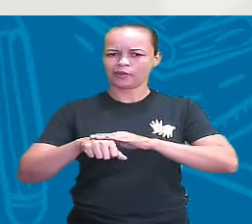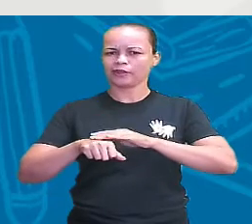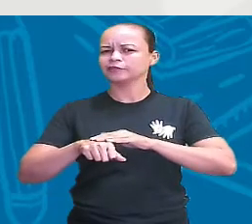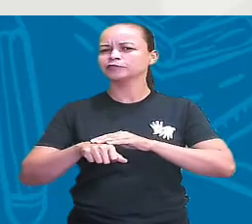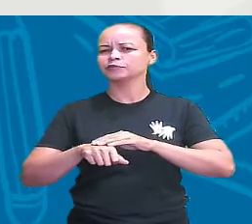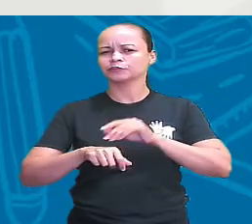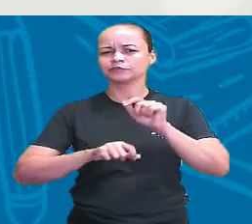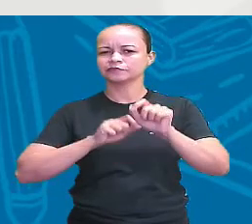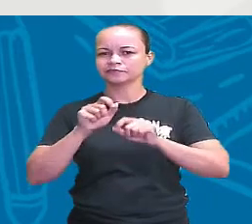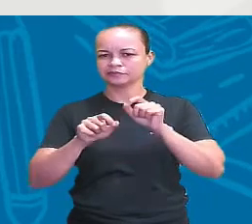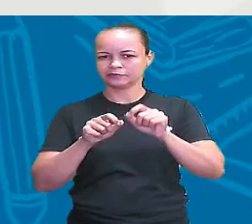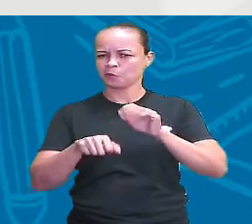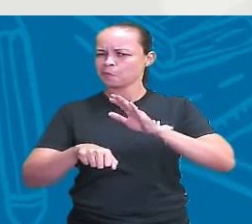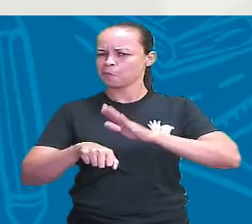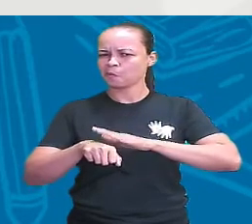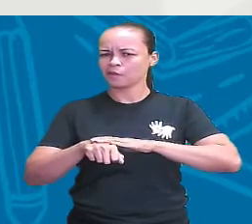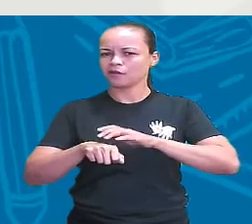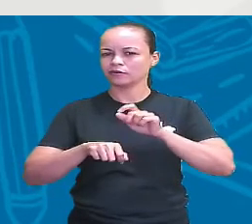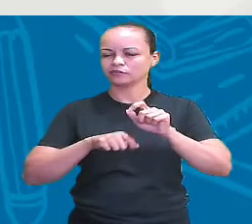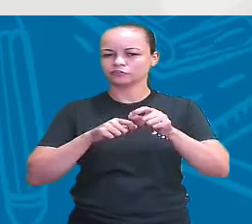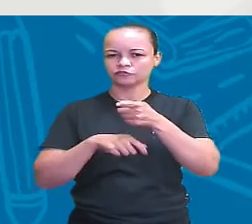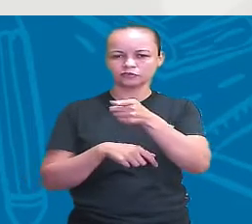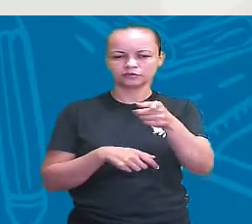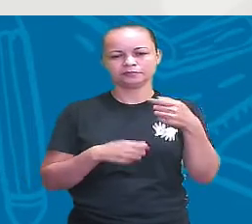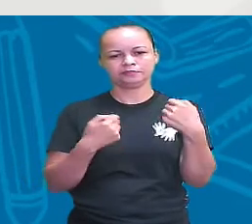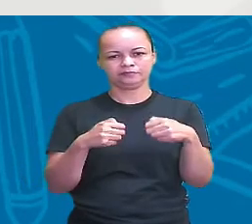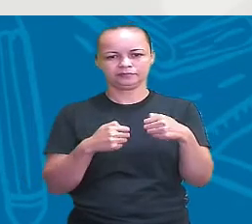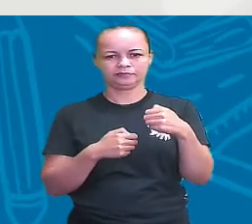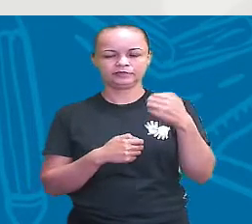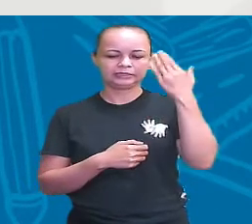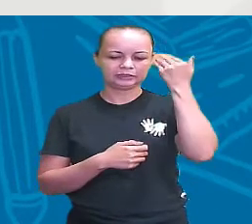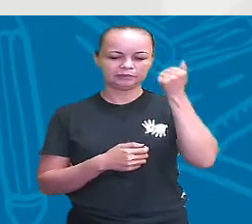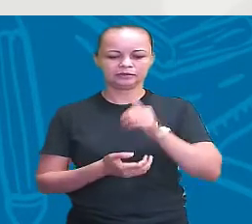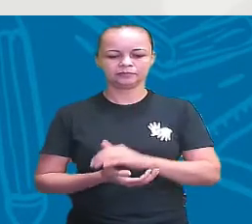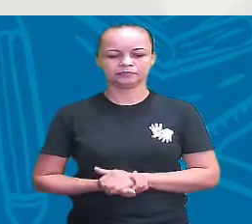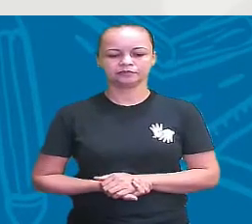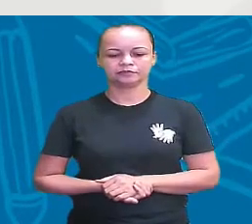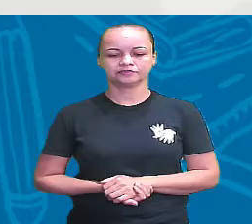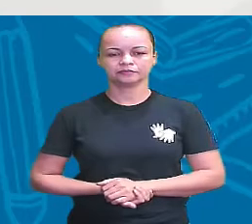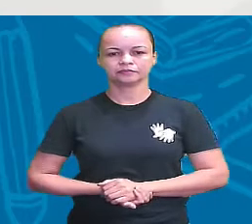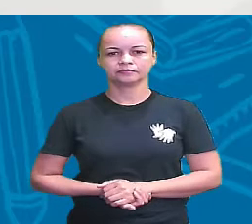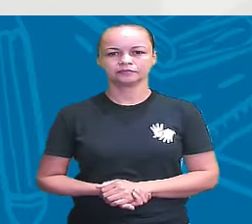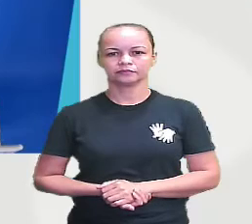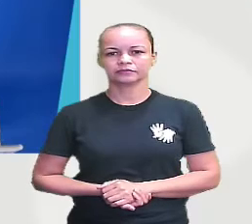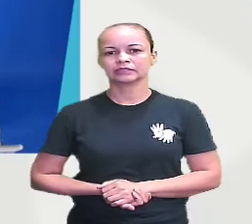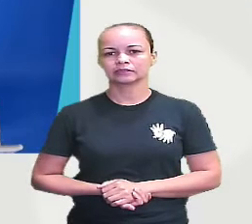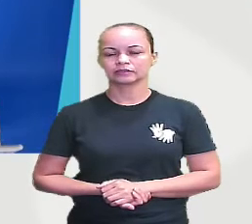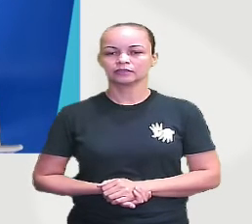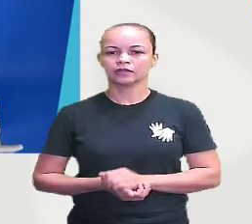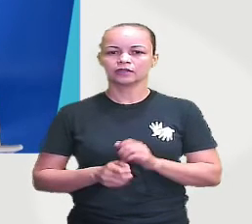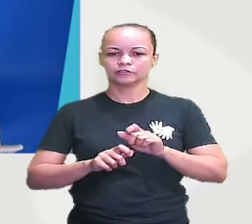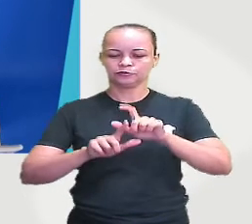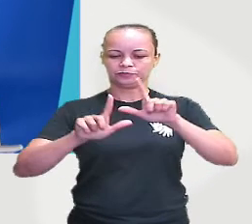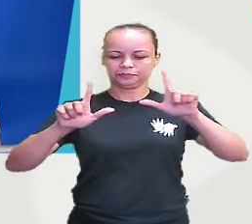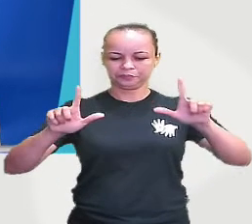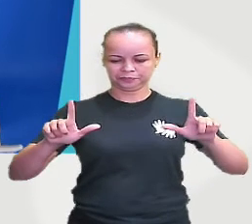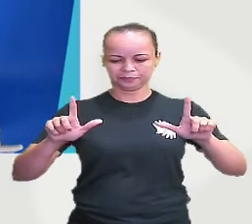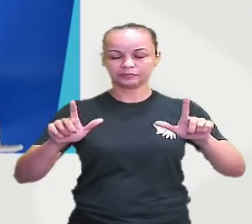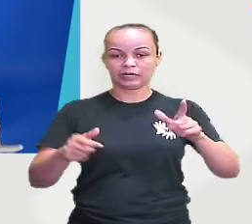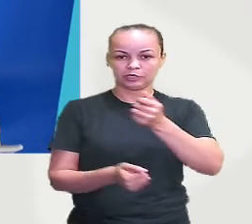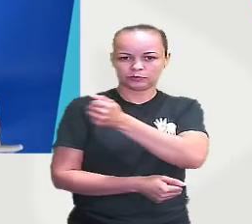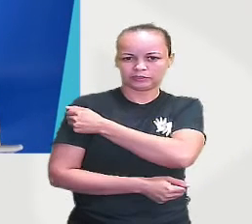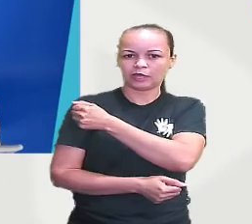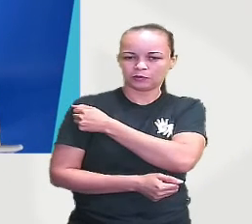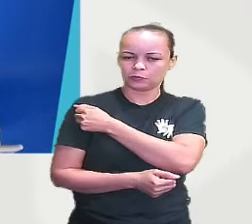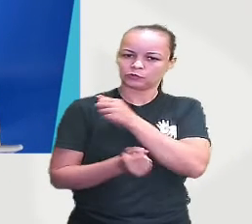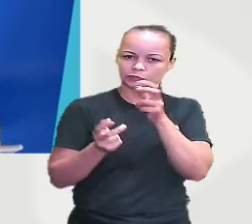produção. Momento, momento, você precisa saber. Produção, eu insisto, abra essa imagem aí, por favor, para que esse aluno... Isso, perfeito,